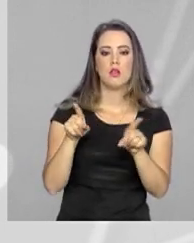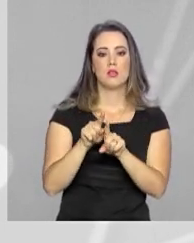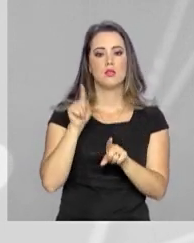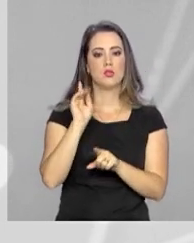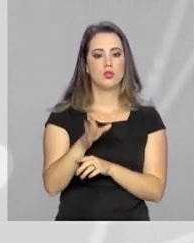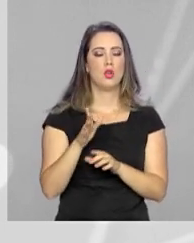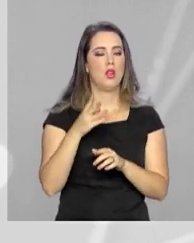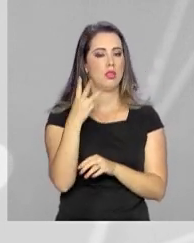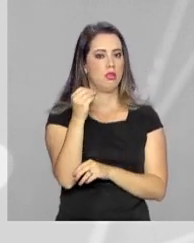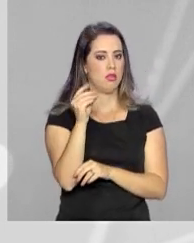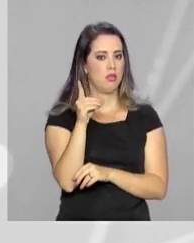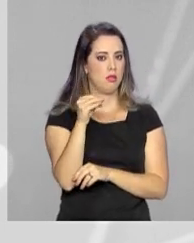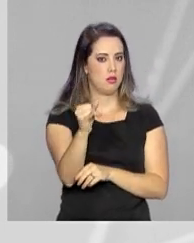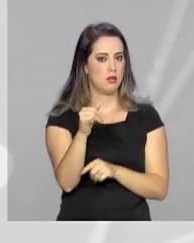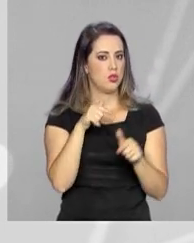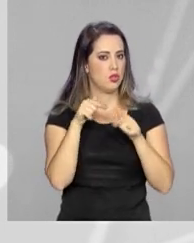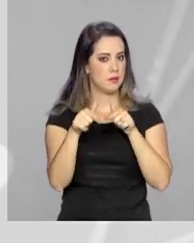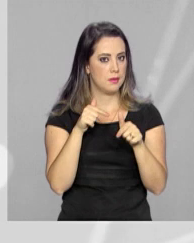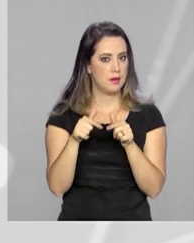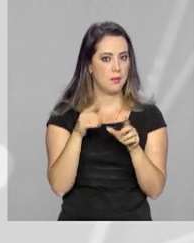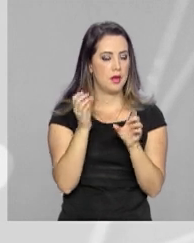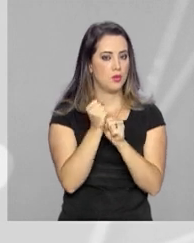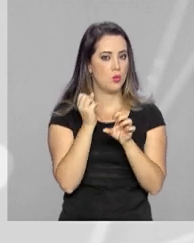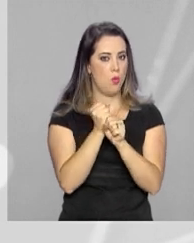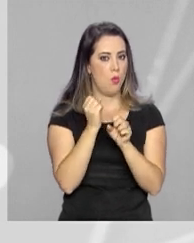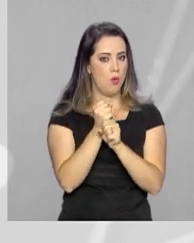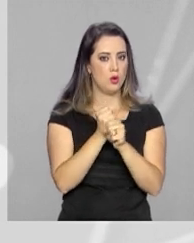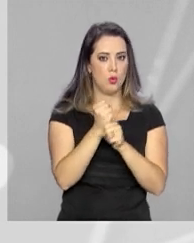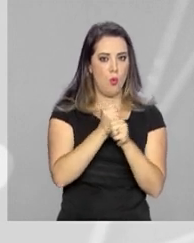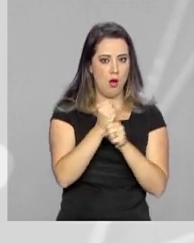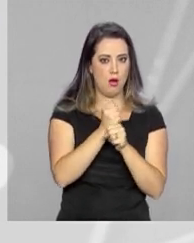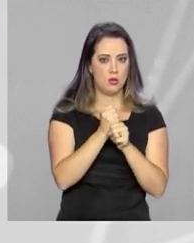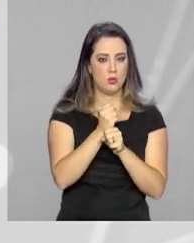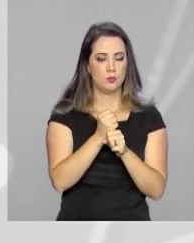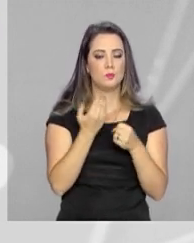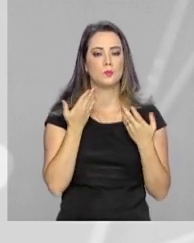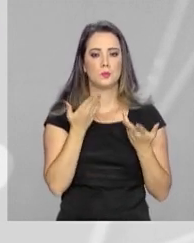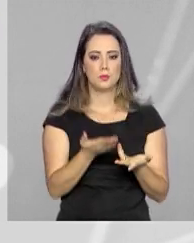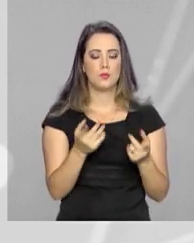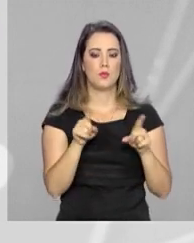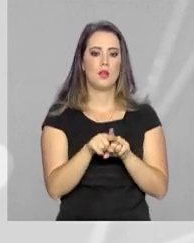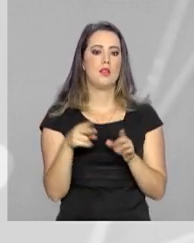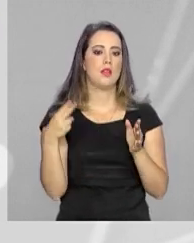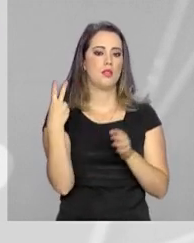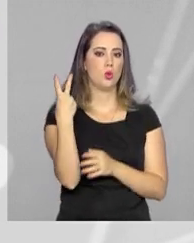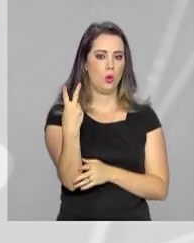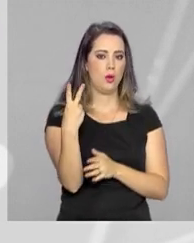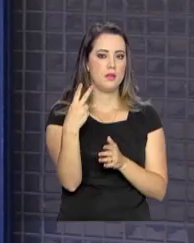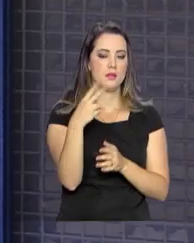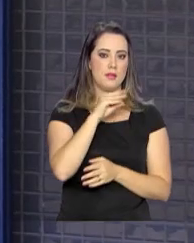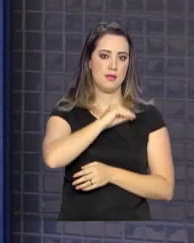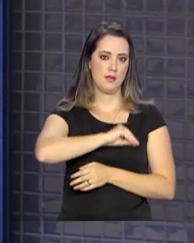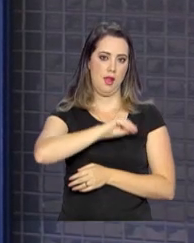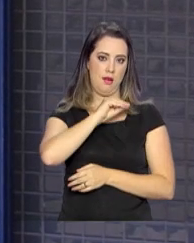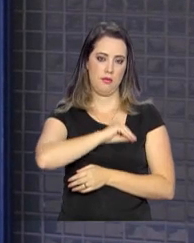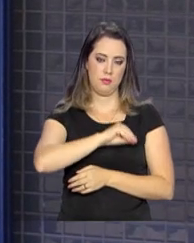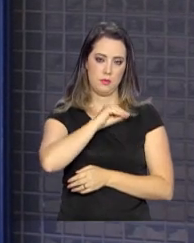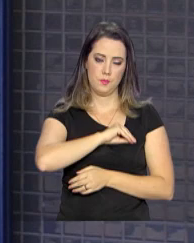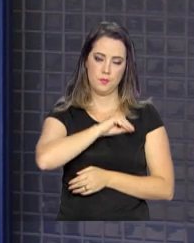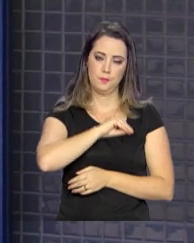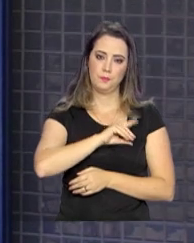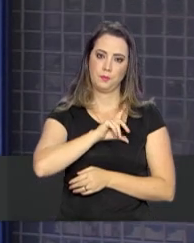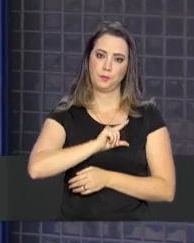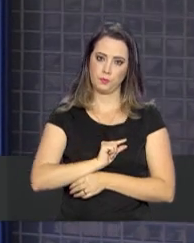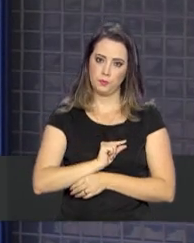mínimo 30 dias no ano base do cálculo e recebeu em média até dois salários mínimos por mês. Os dados do